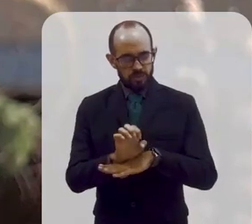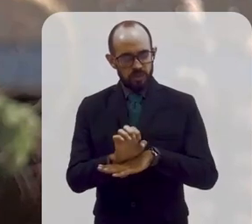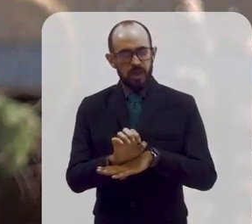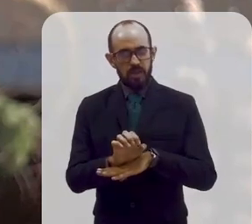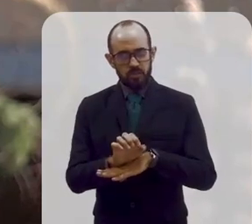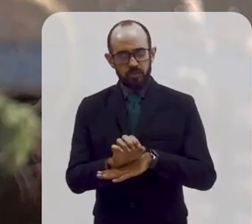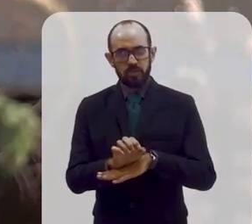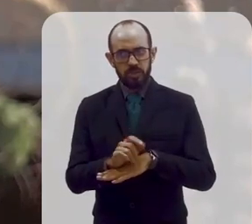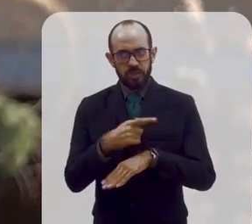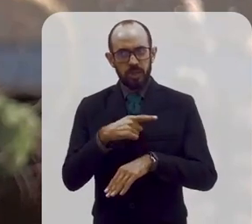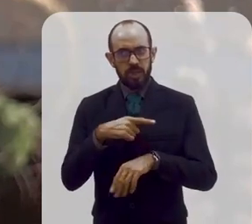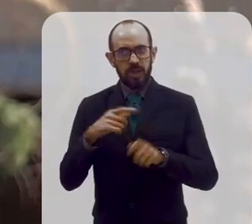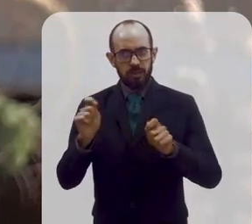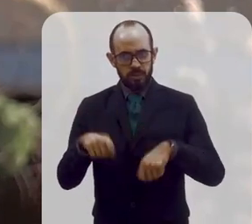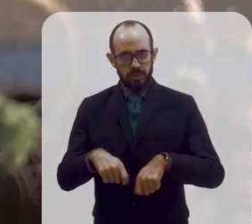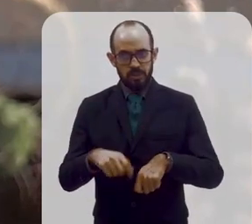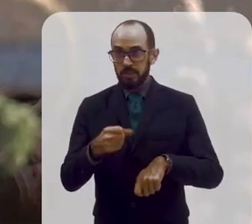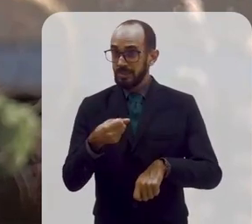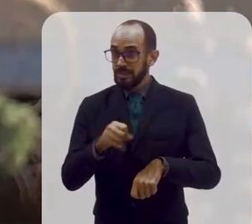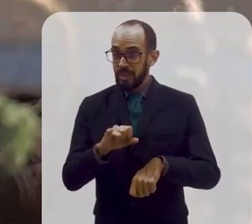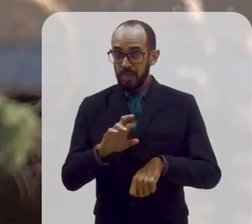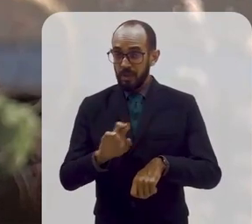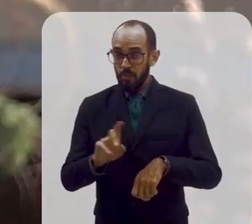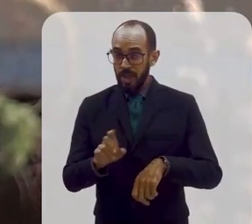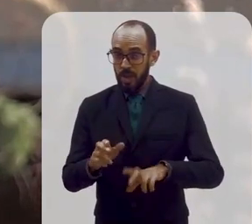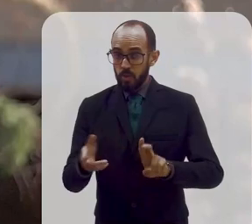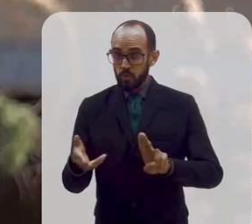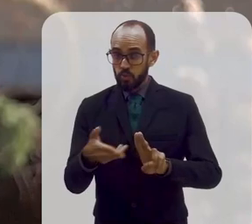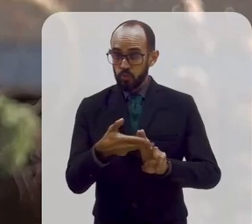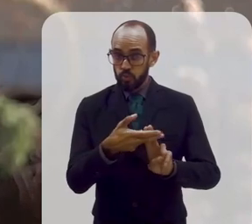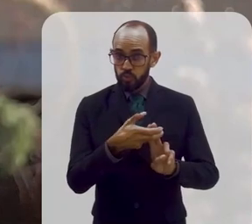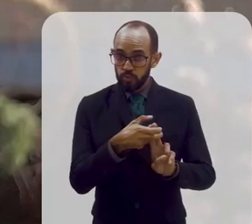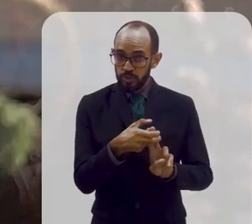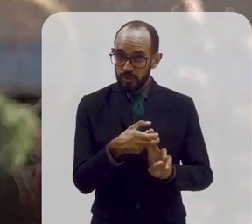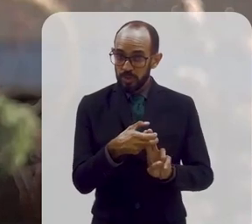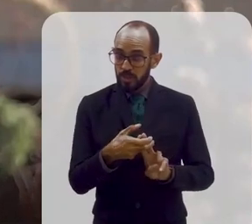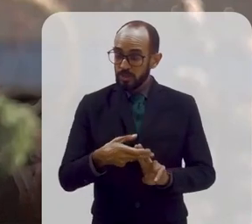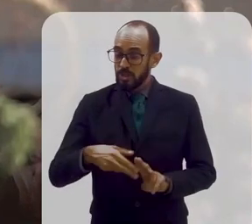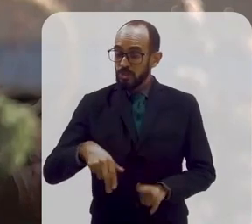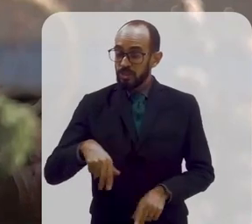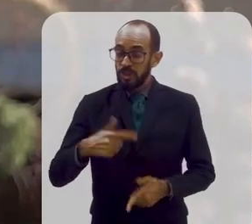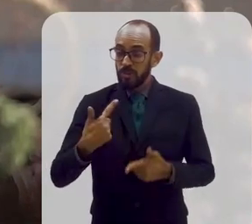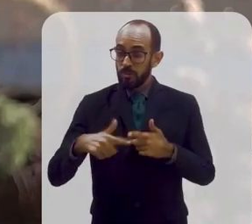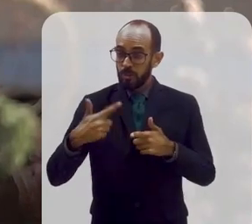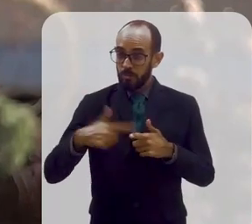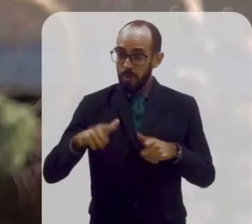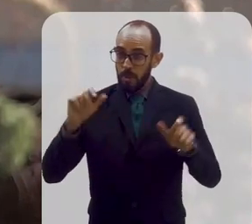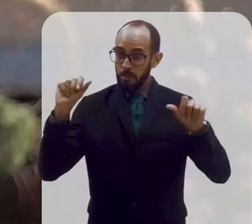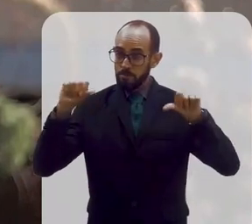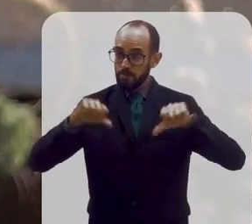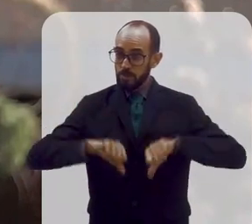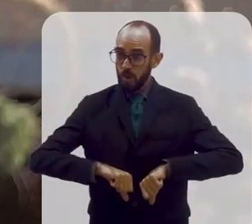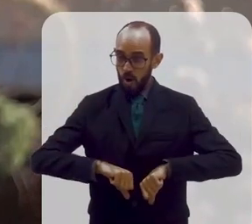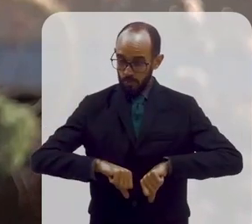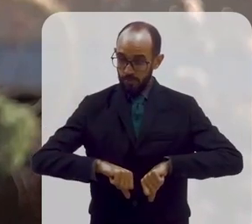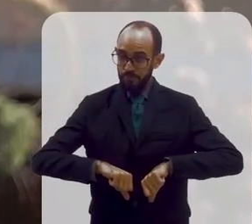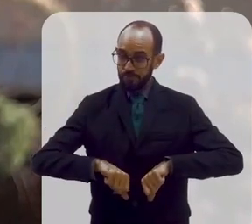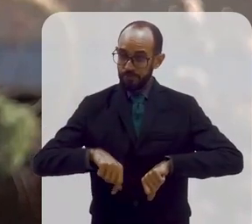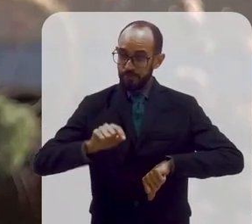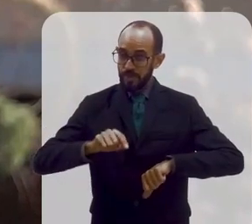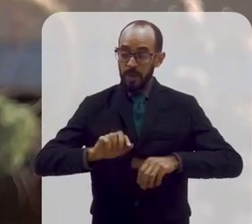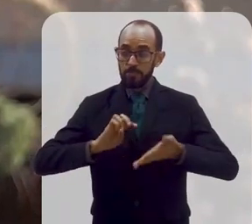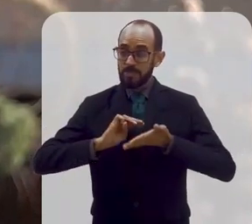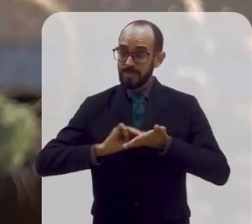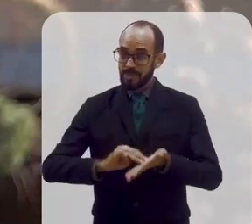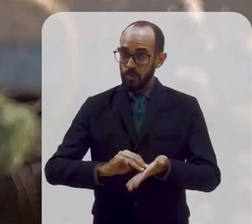fazer isso. Se não fosse o Sistema Único de Saúde, nós teríamos uma situação ainda muito pior. E a Fiocruz, inclusive, na missão da